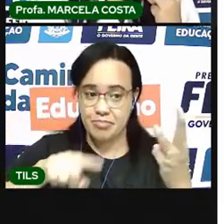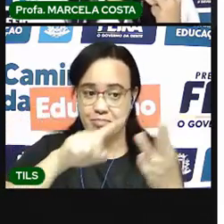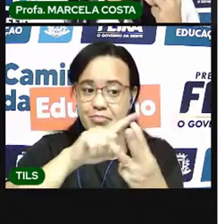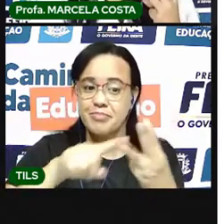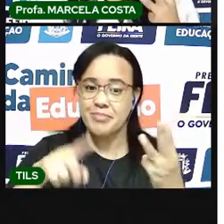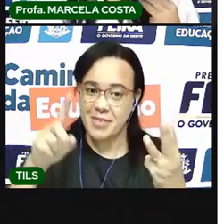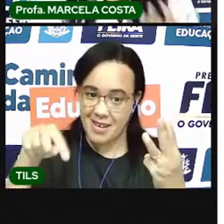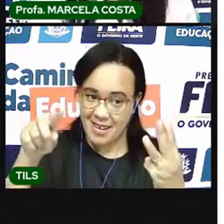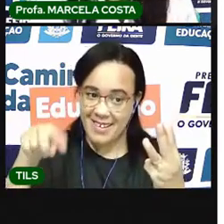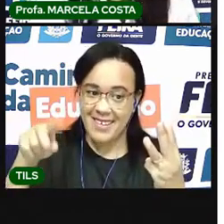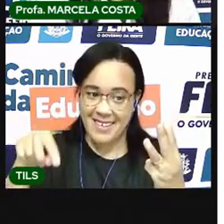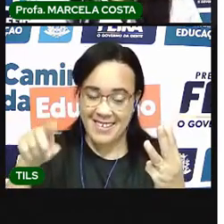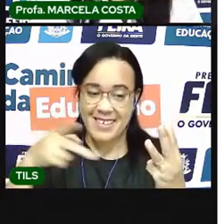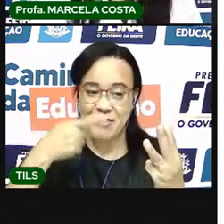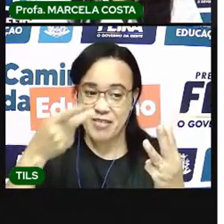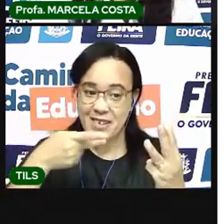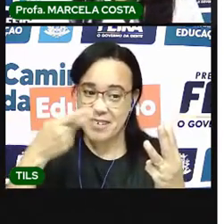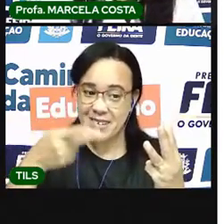vezes.